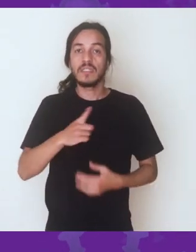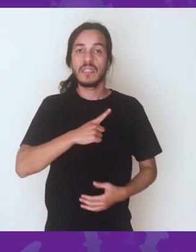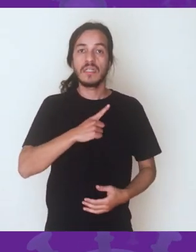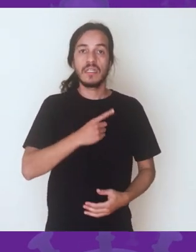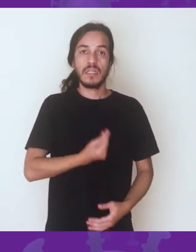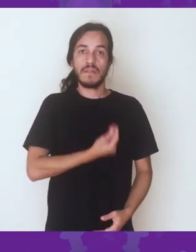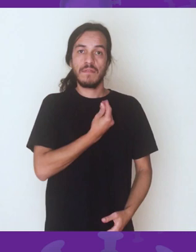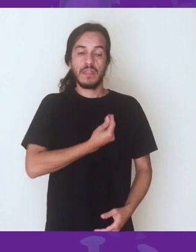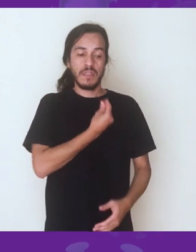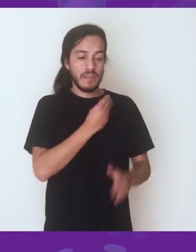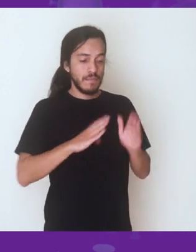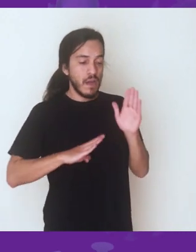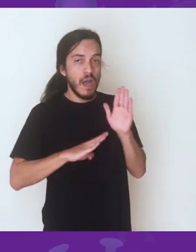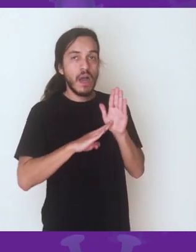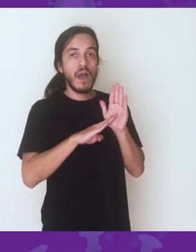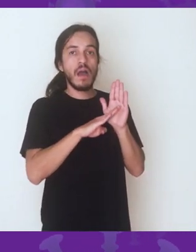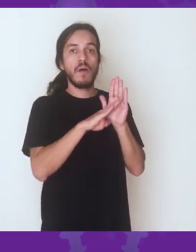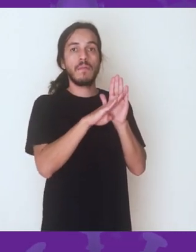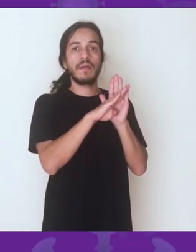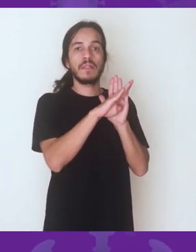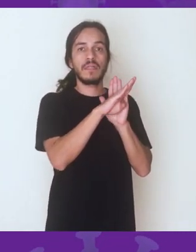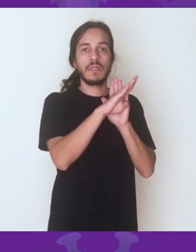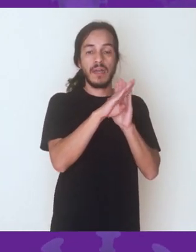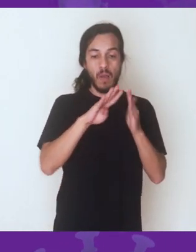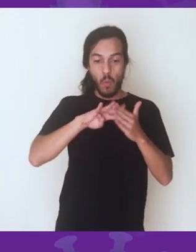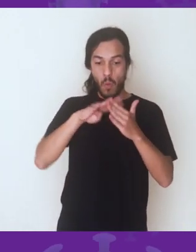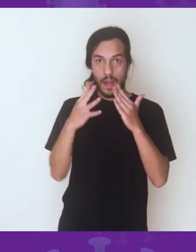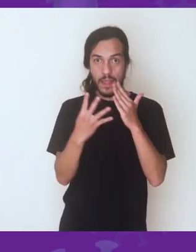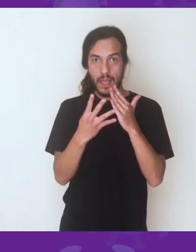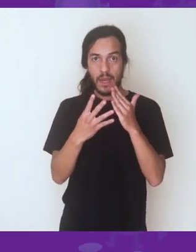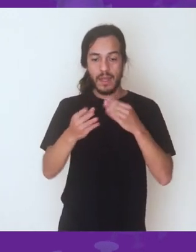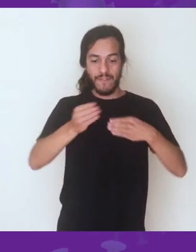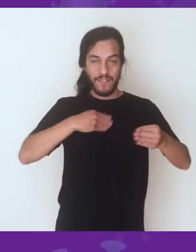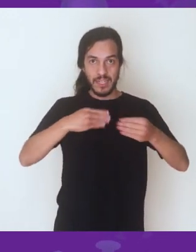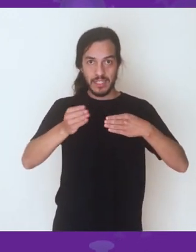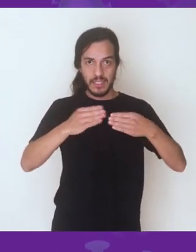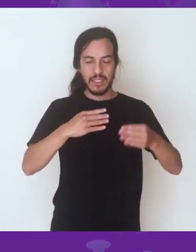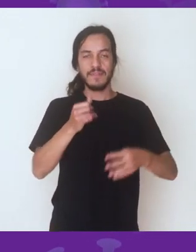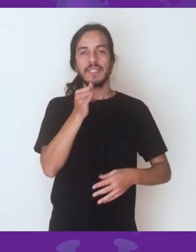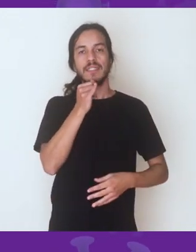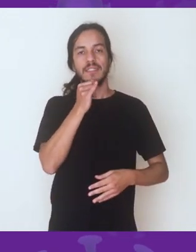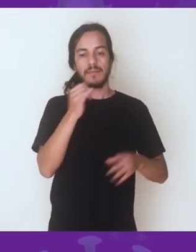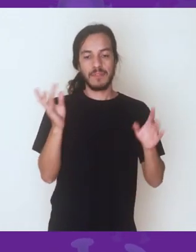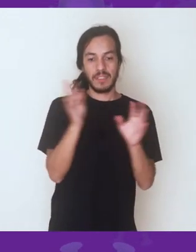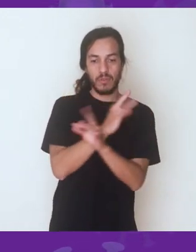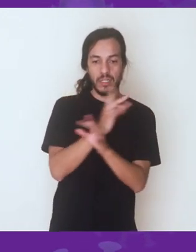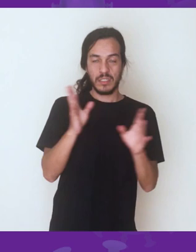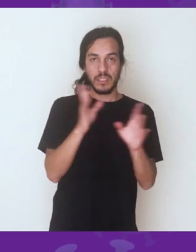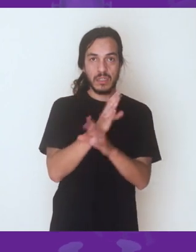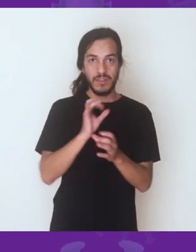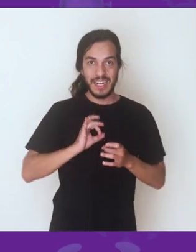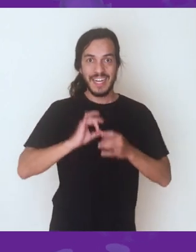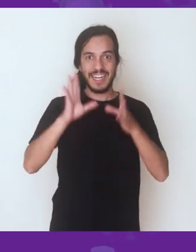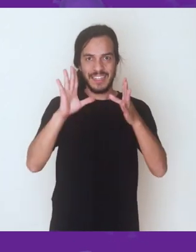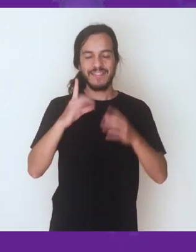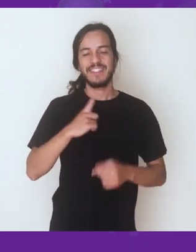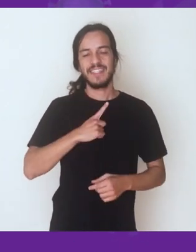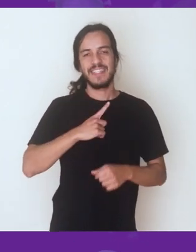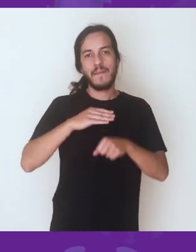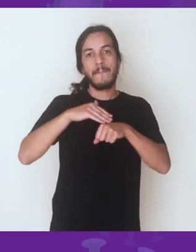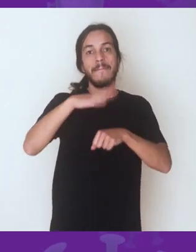ascendente da curva epidêmica e esse é o momento mais perigoso para se fazer qualquer flexibilização do isolamento social.